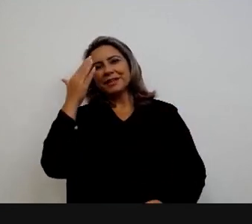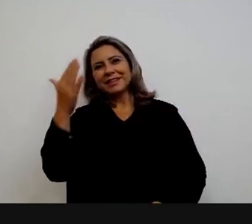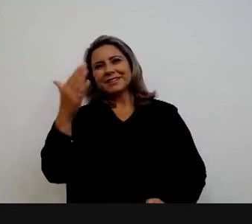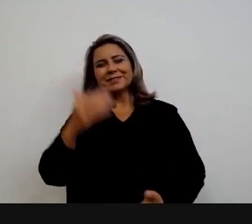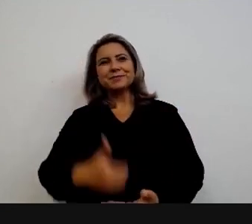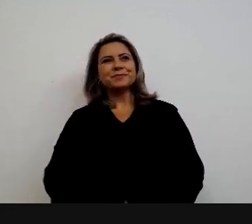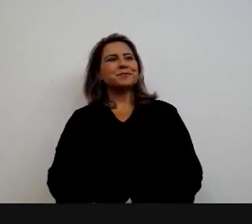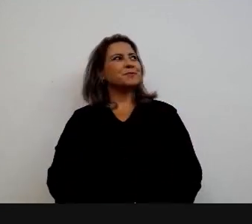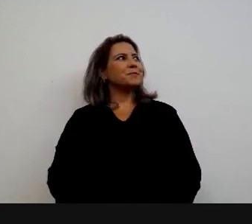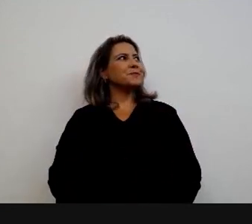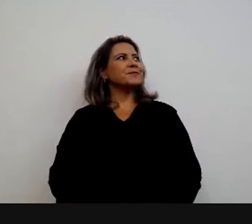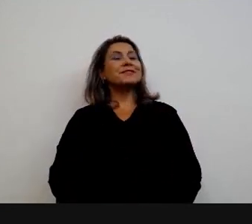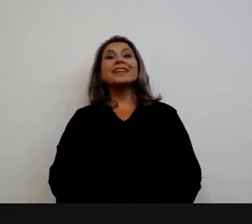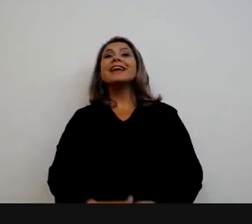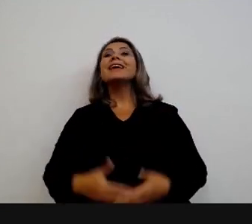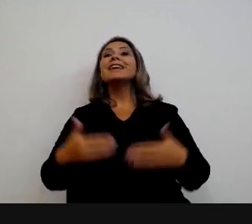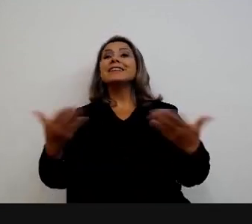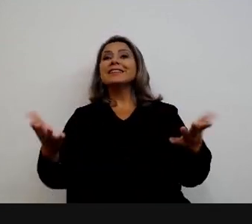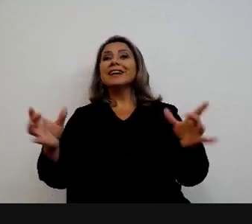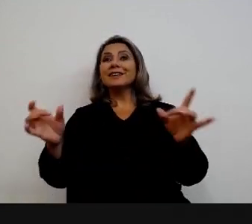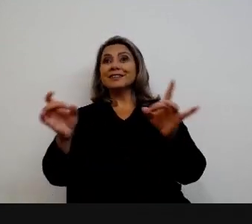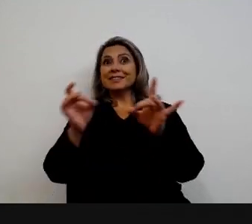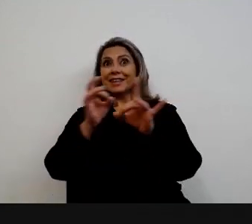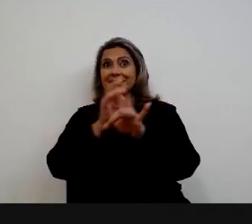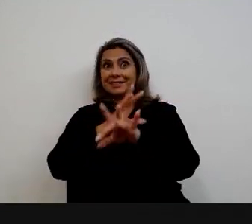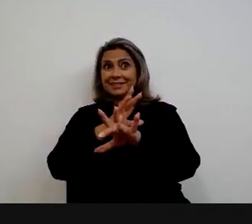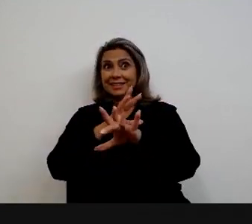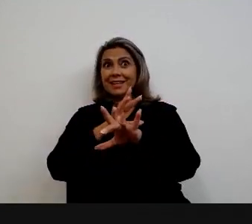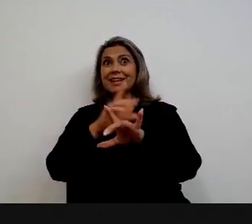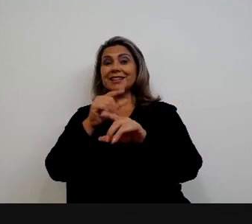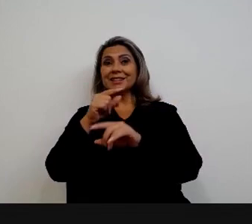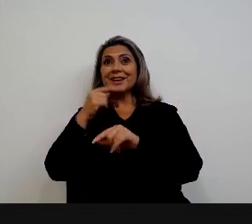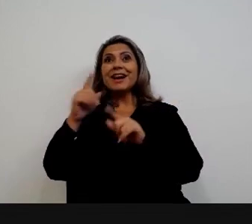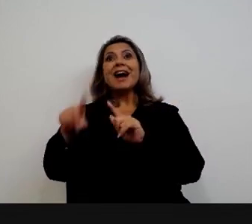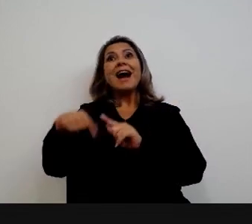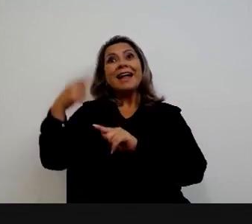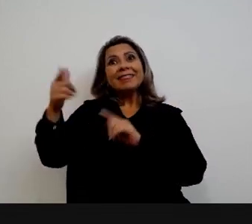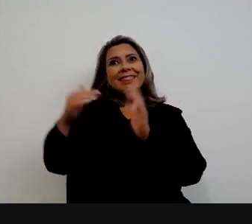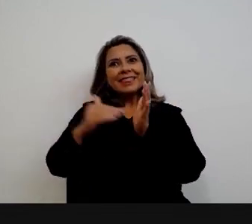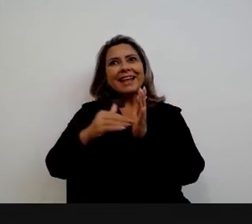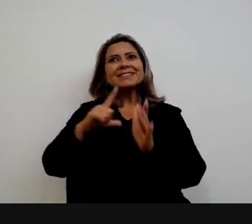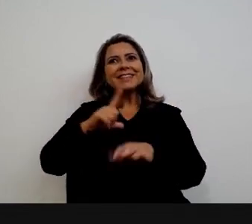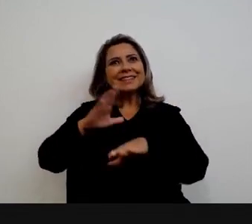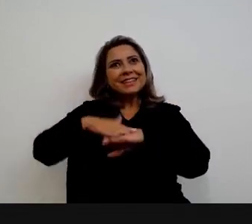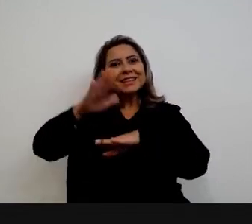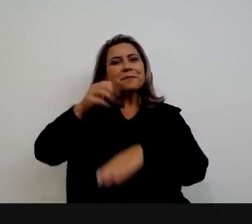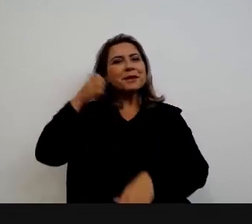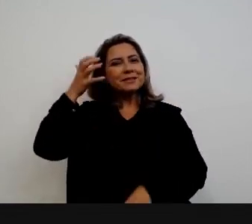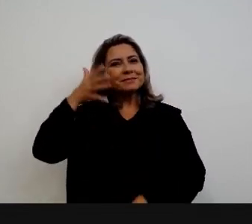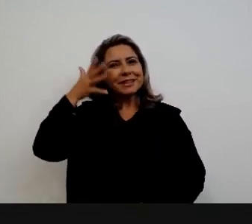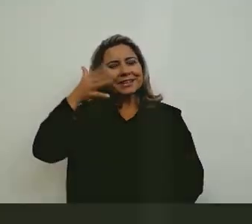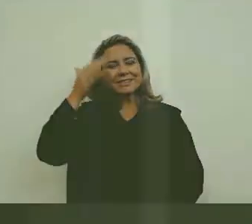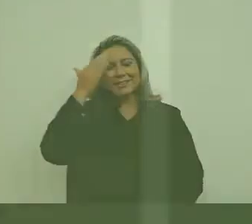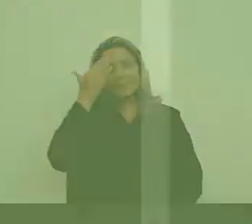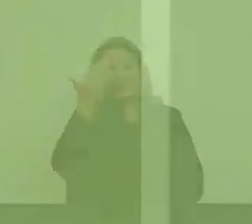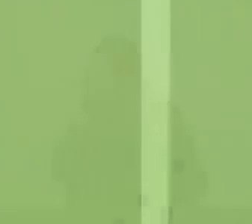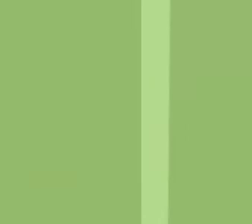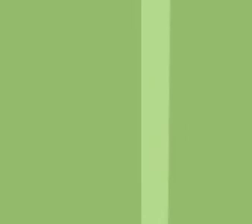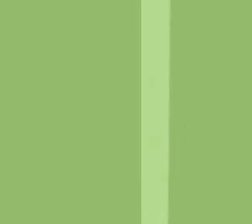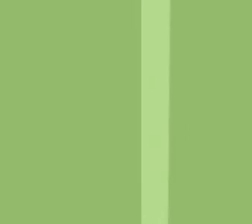gente então está encerrado esse primeiro momento mas temos mais até sexta-feira tá bom evento a todos muito obrigado